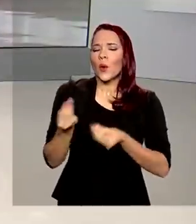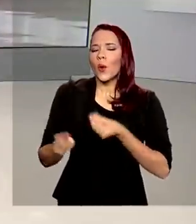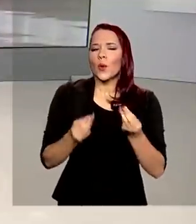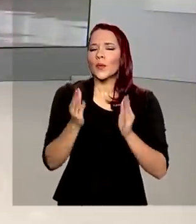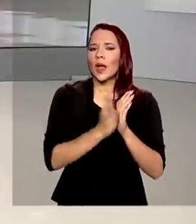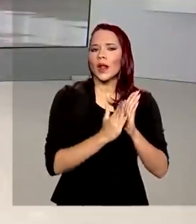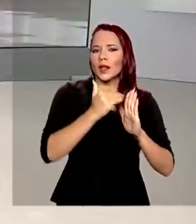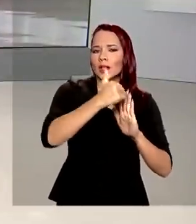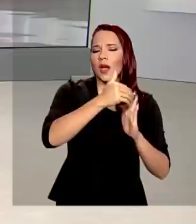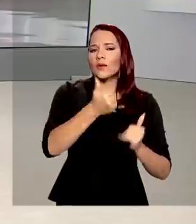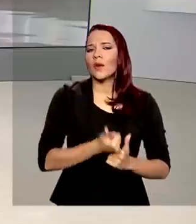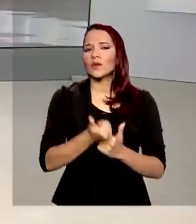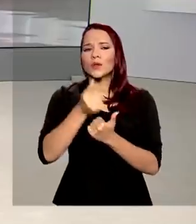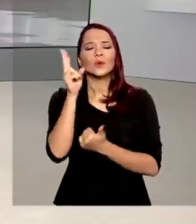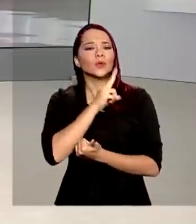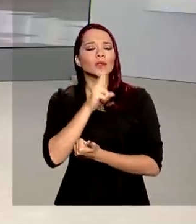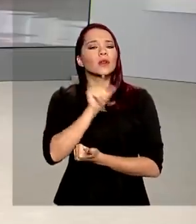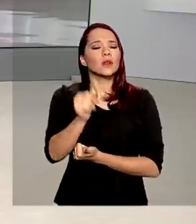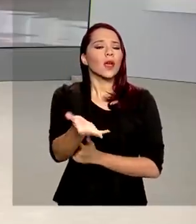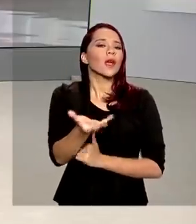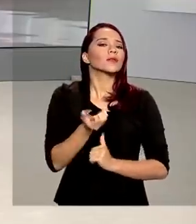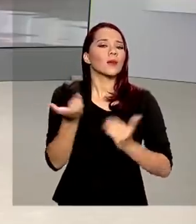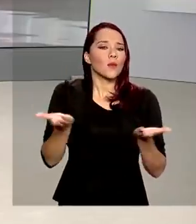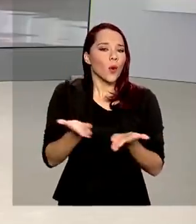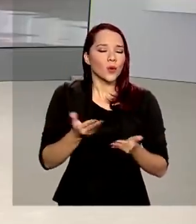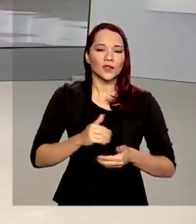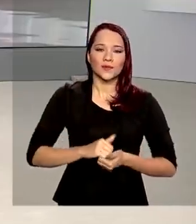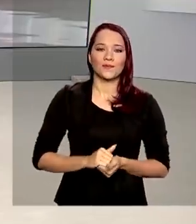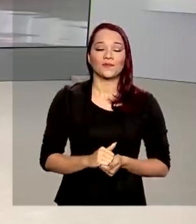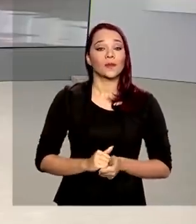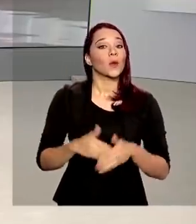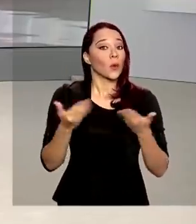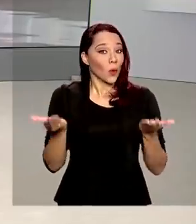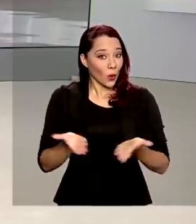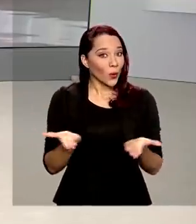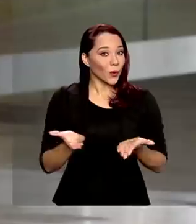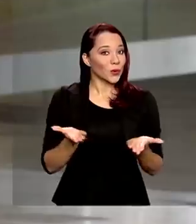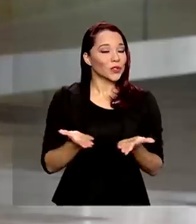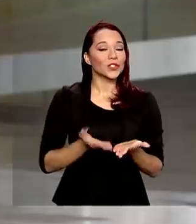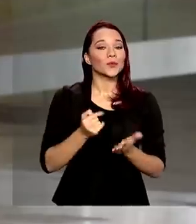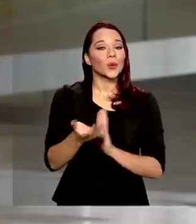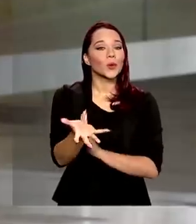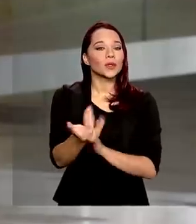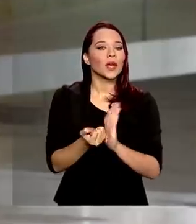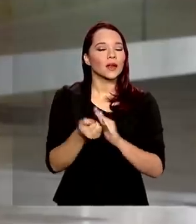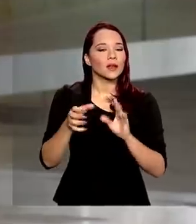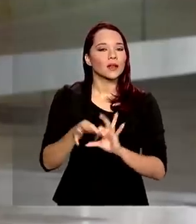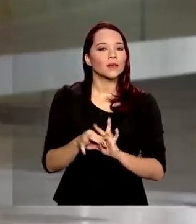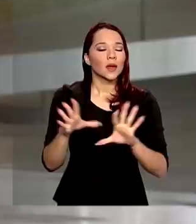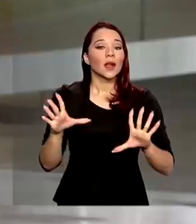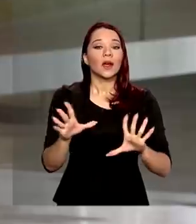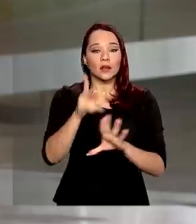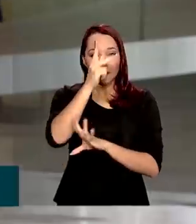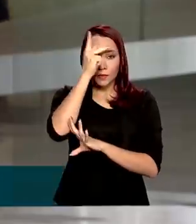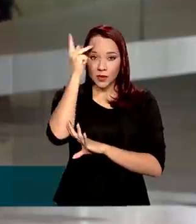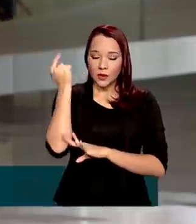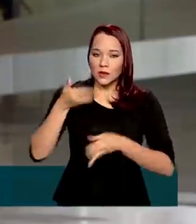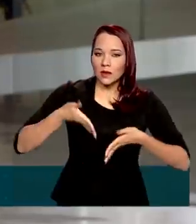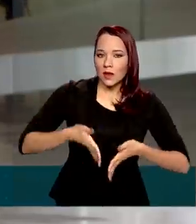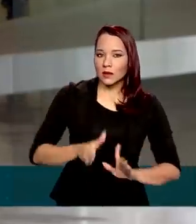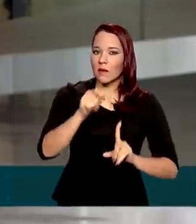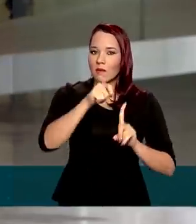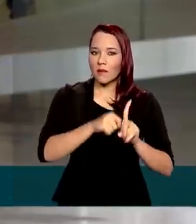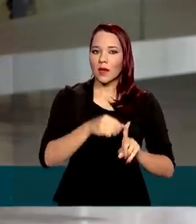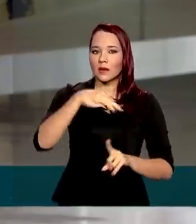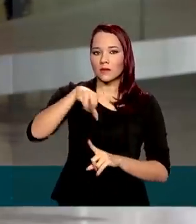calendário do auxílio emergencial? Quem recebe hoje? Olha, Renata, hoje o saque será liberado para os nascidos